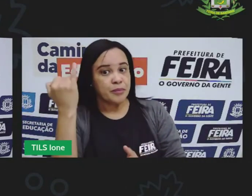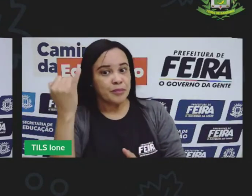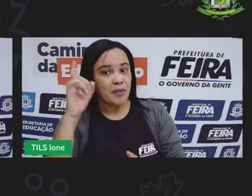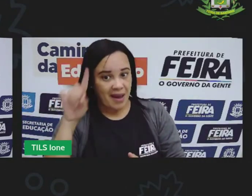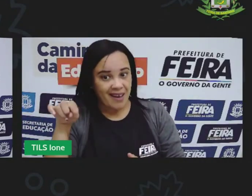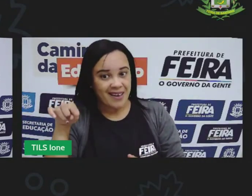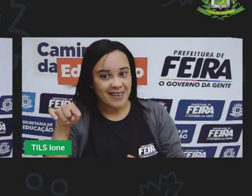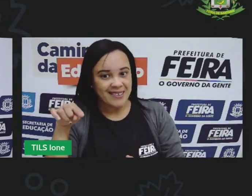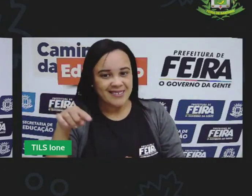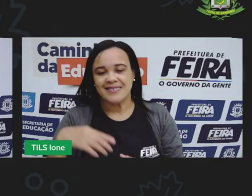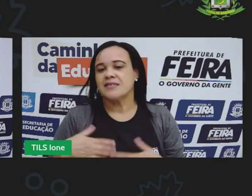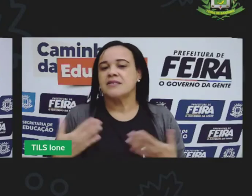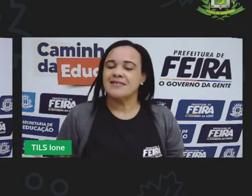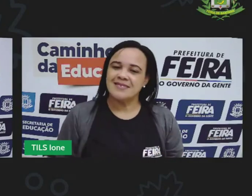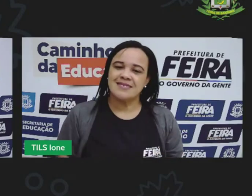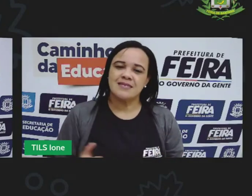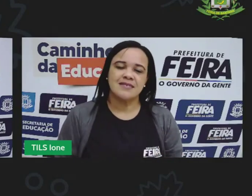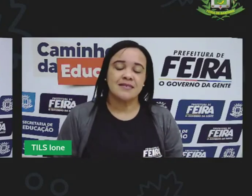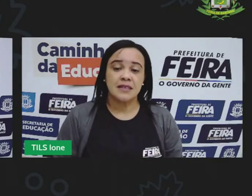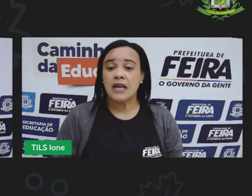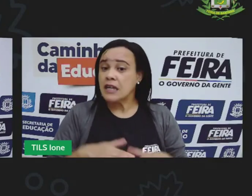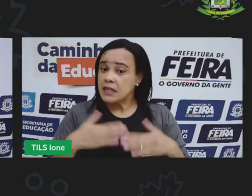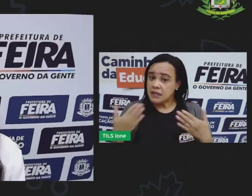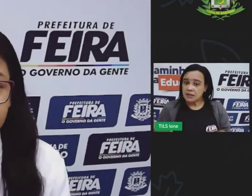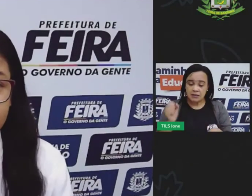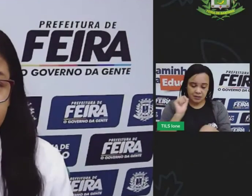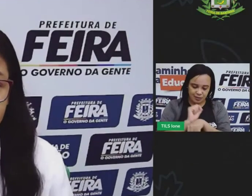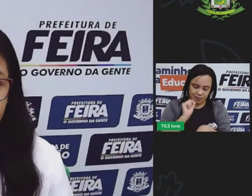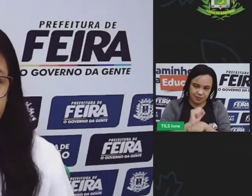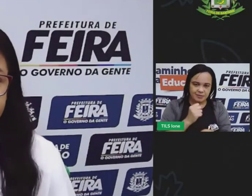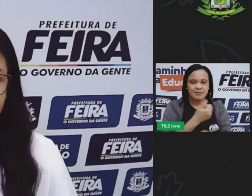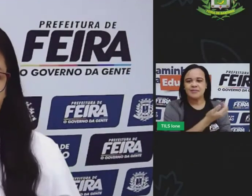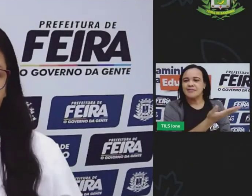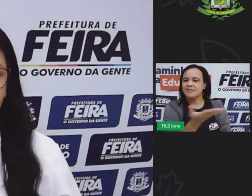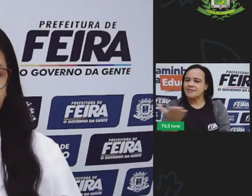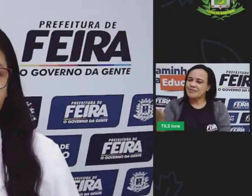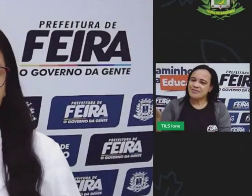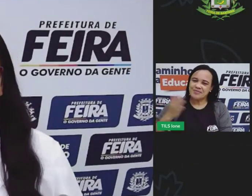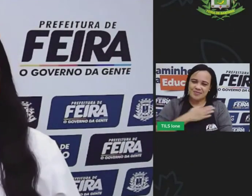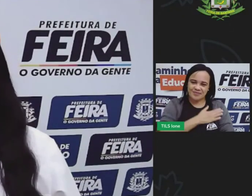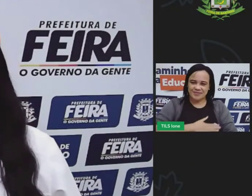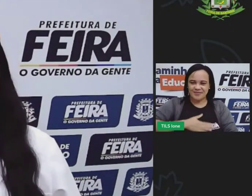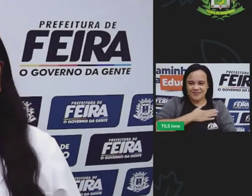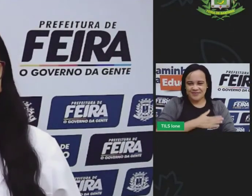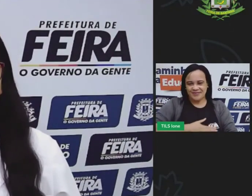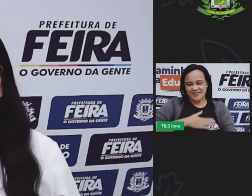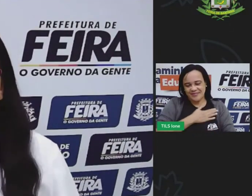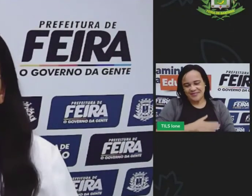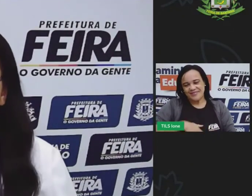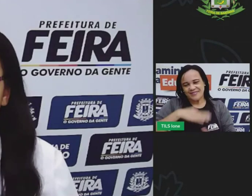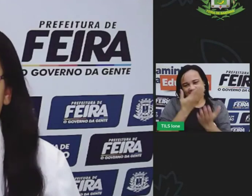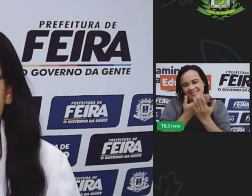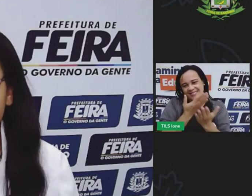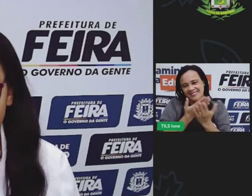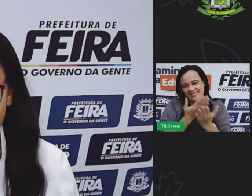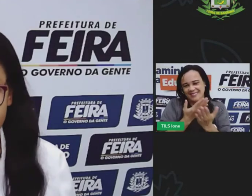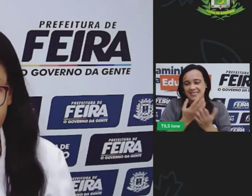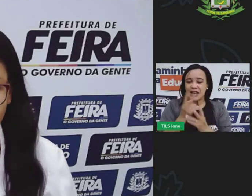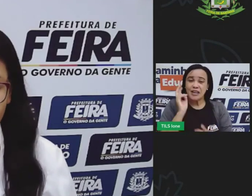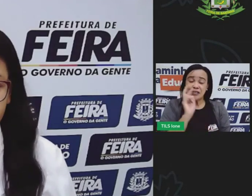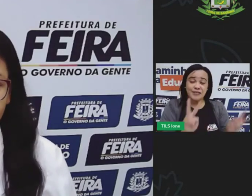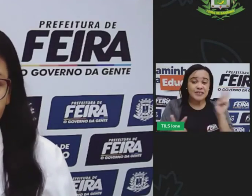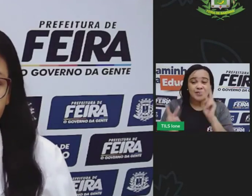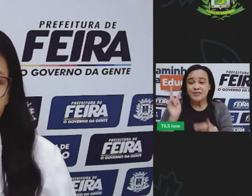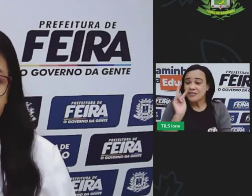então criançada espero que vocês tenham gostado bastante da nossa aula hoje a gente viu muita coisa bacana durante